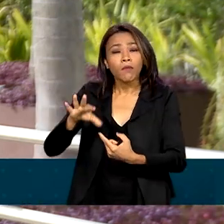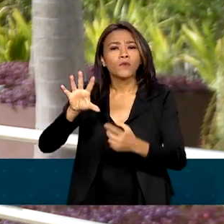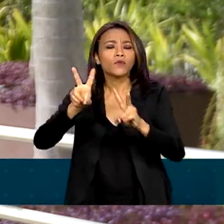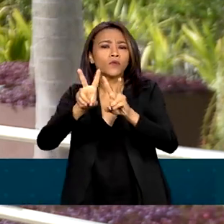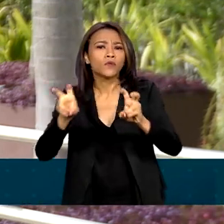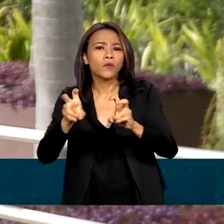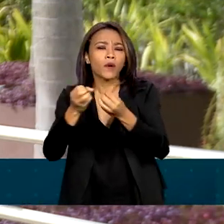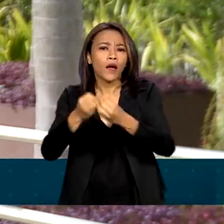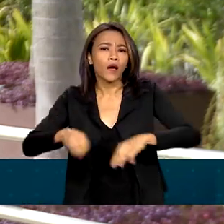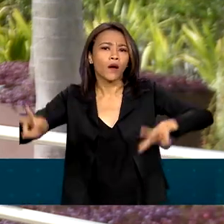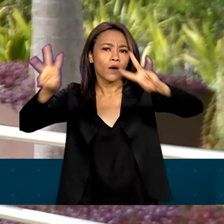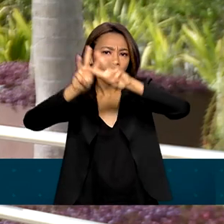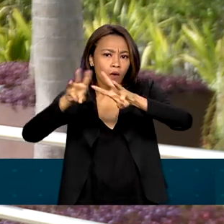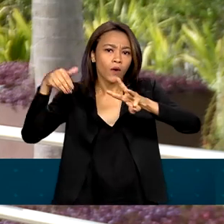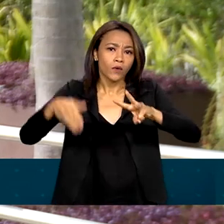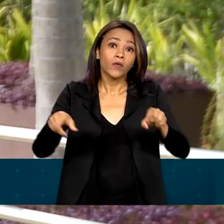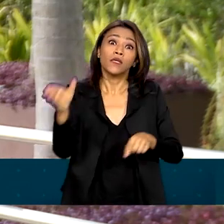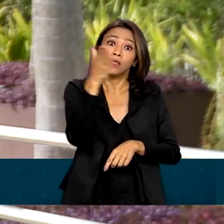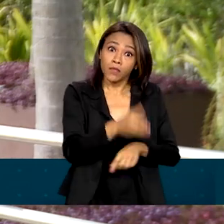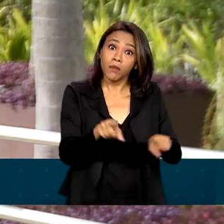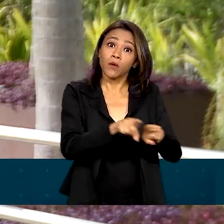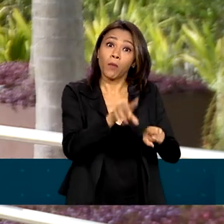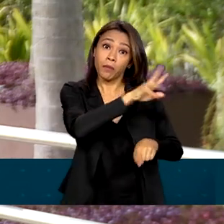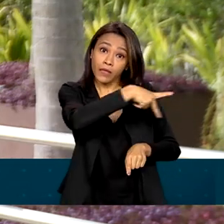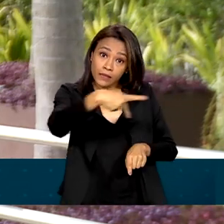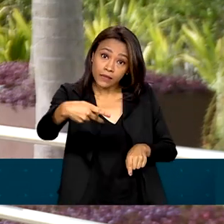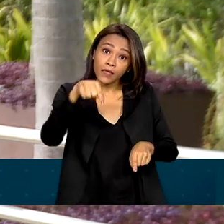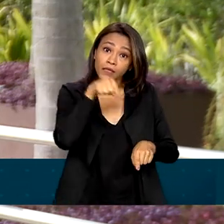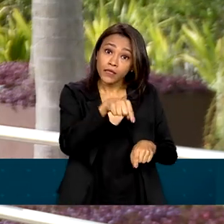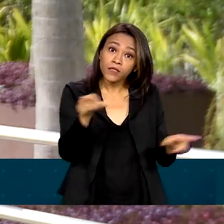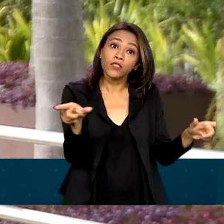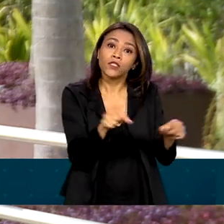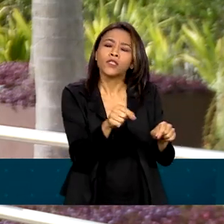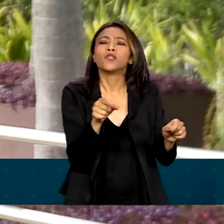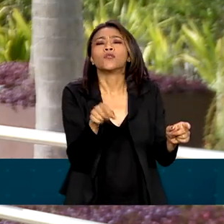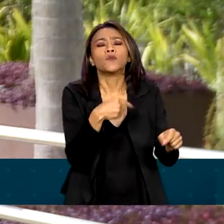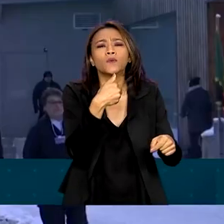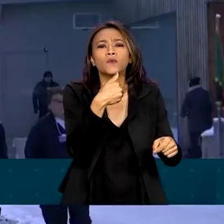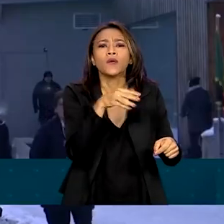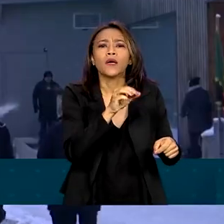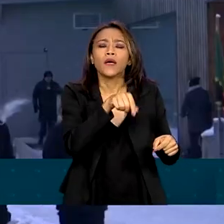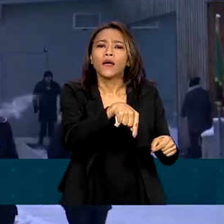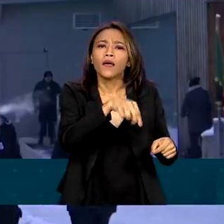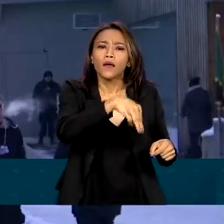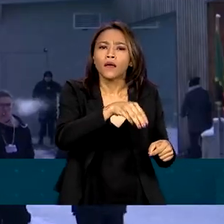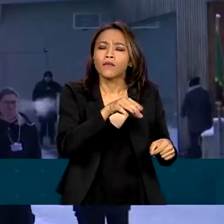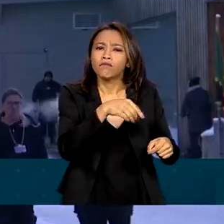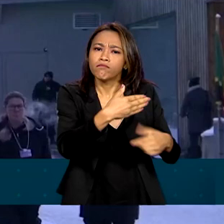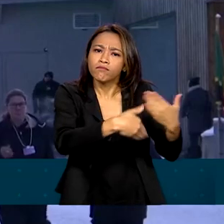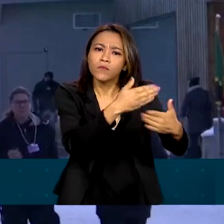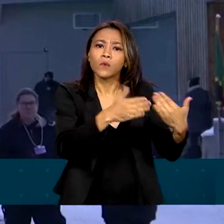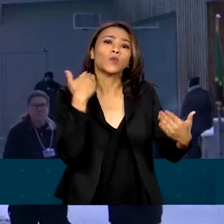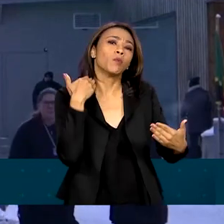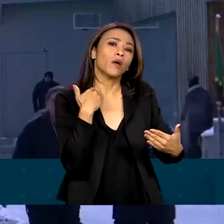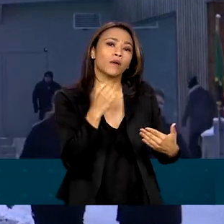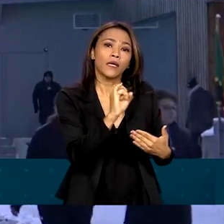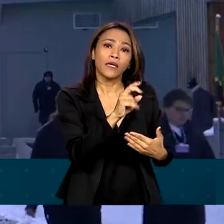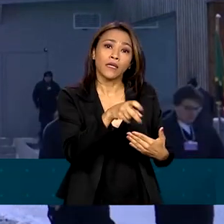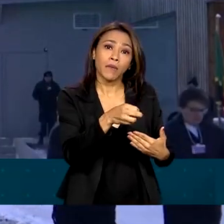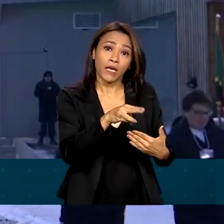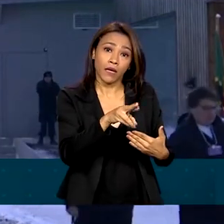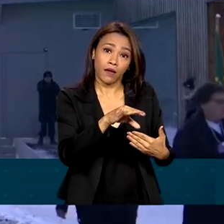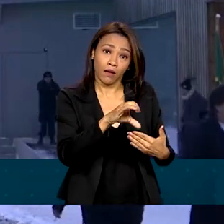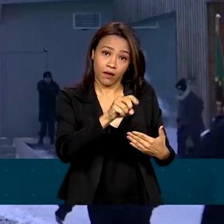Desenvolvimento e o presidente do Banco Interamericano de Desenvolvimento. Na Agência Brasileira de Promoção de